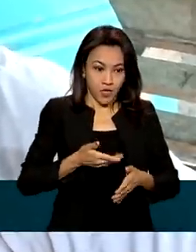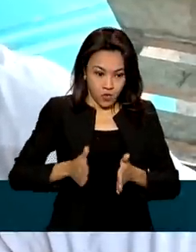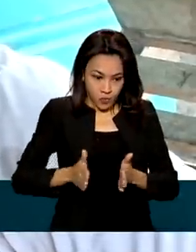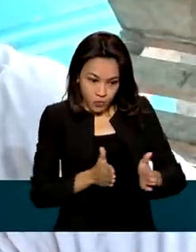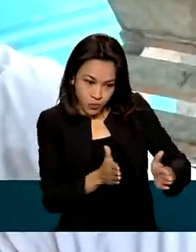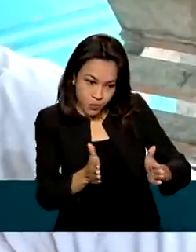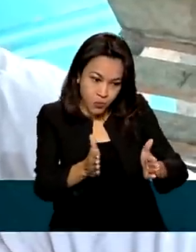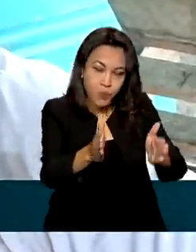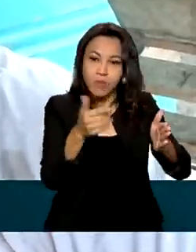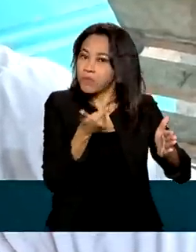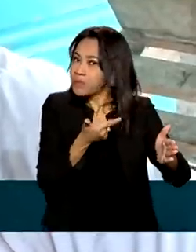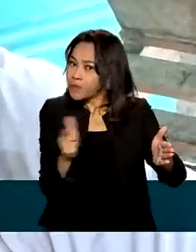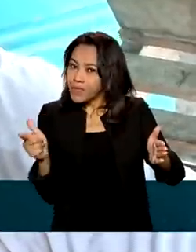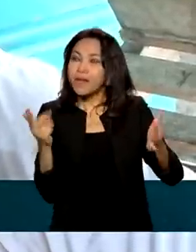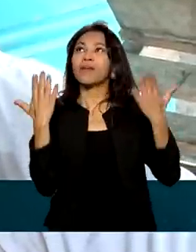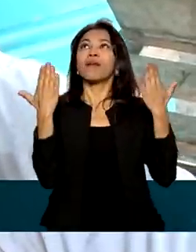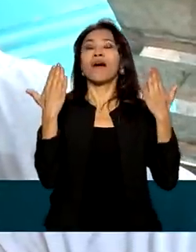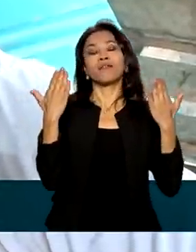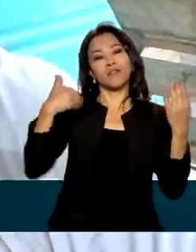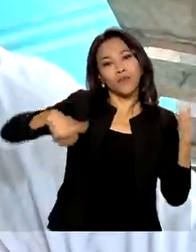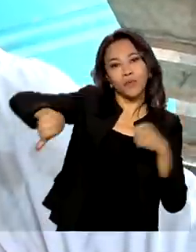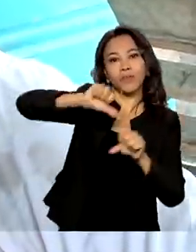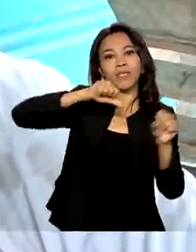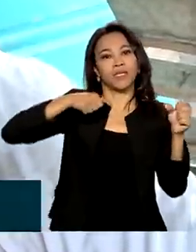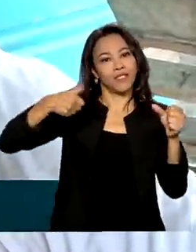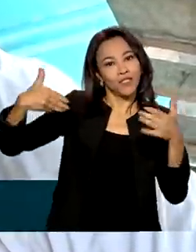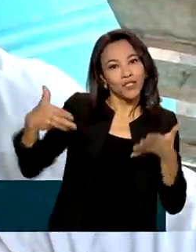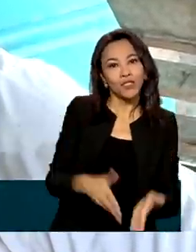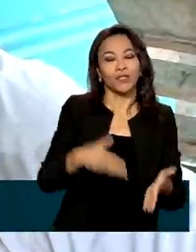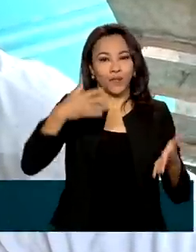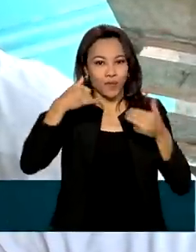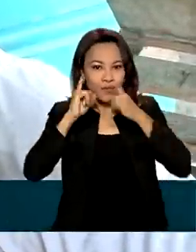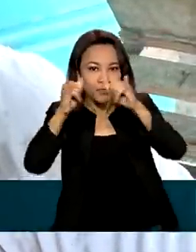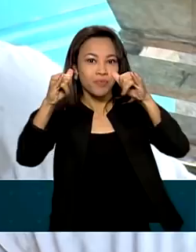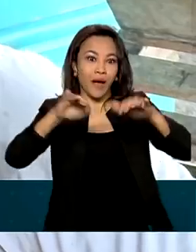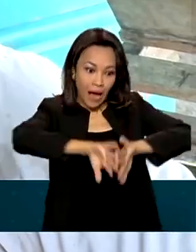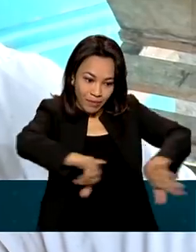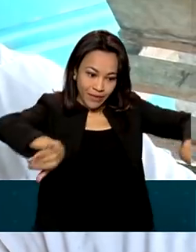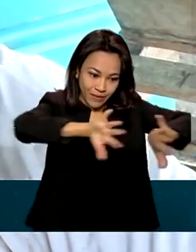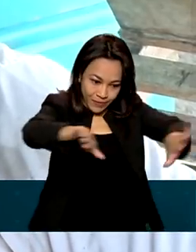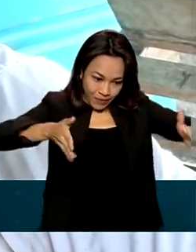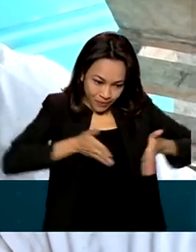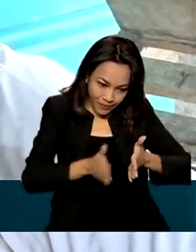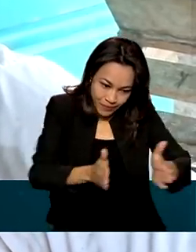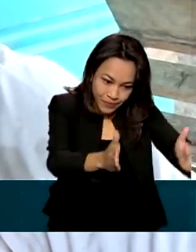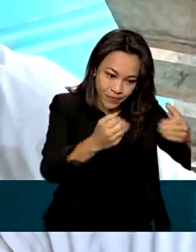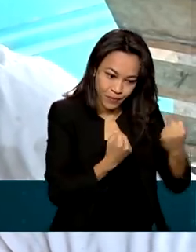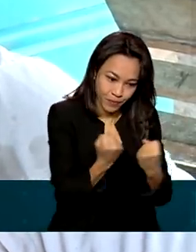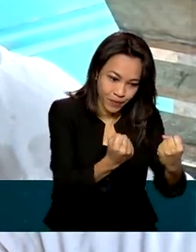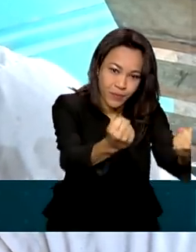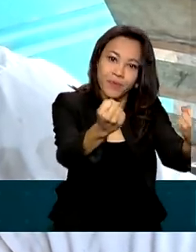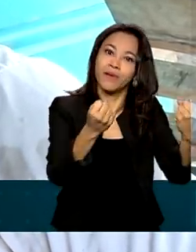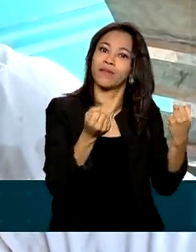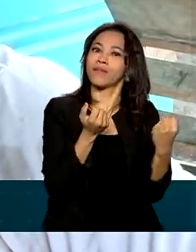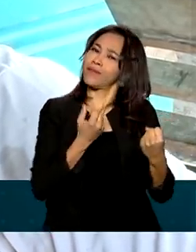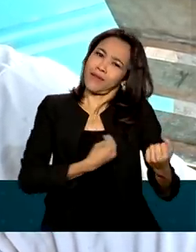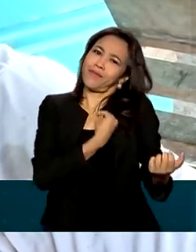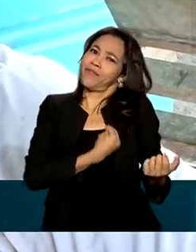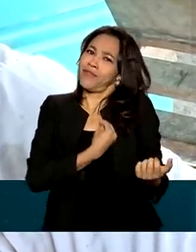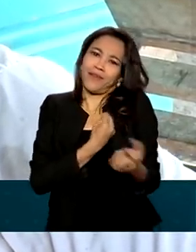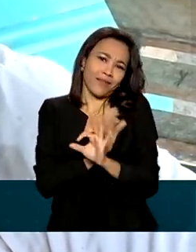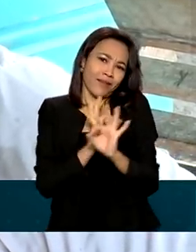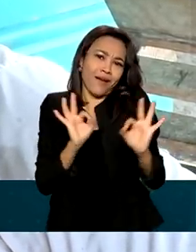Aí foi mudando, graças a Deus chegou a energia elétrica, a gente abriu a estrada. Agora, tá bom, graças a De viver aqui tá